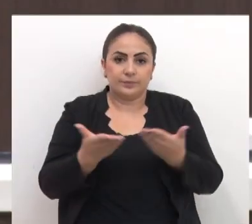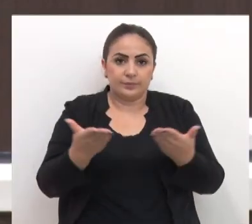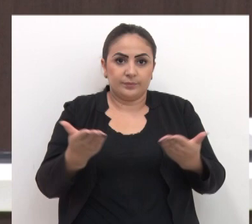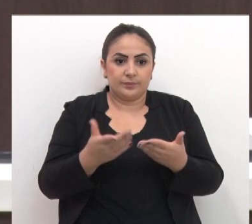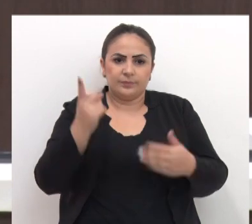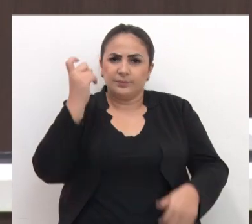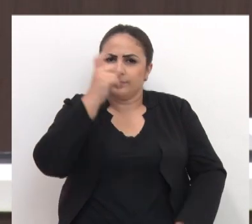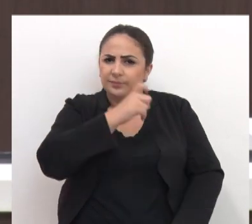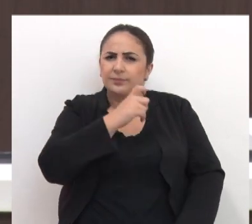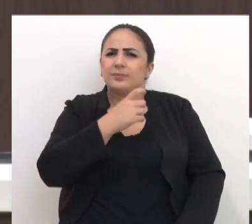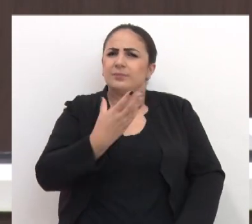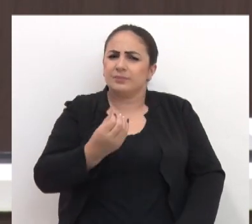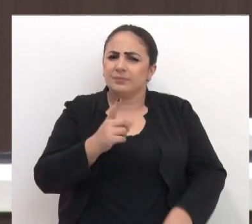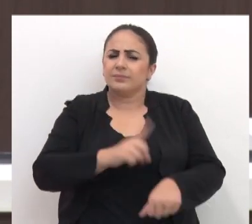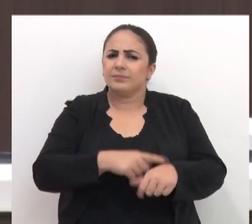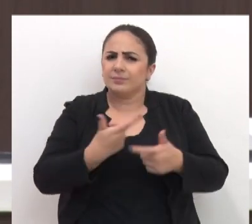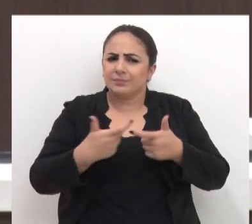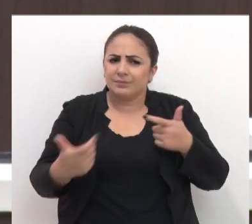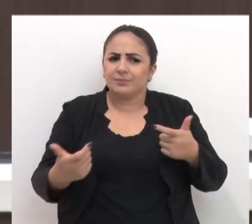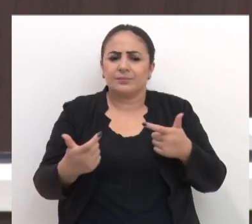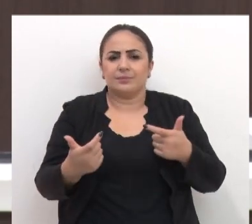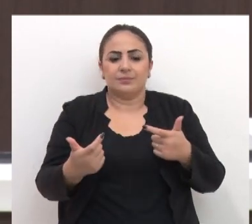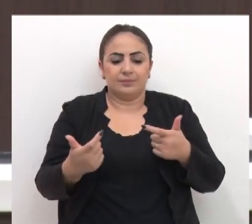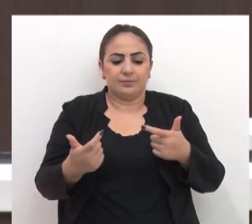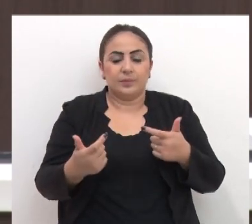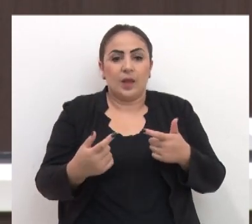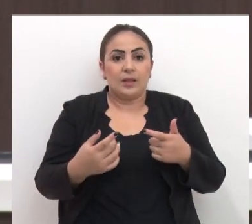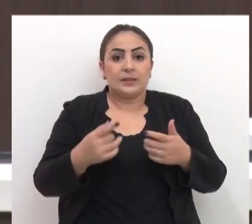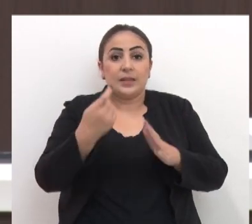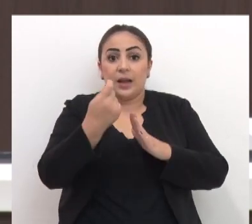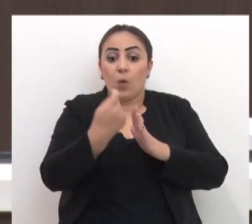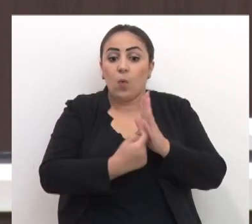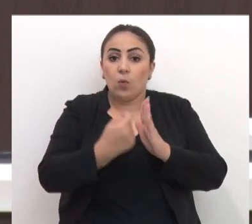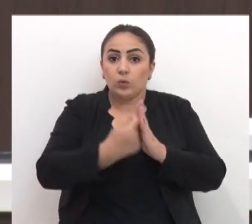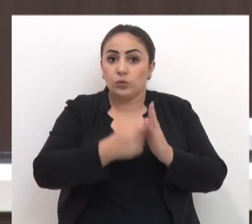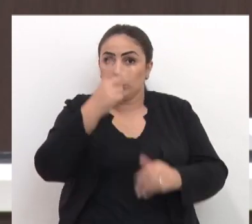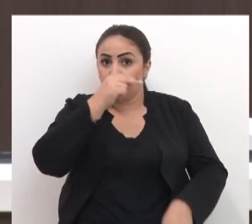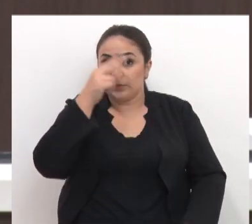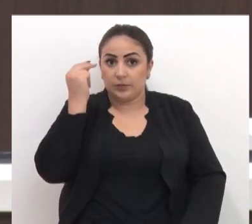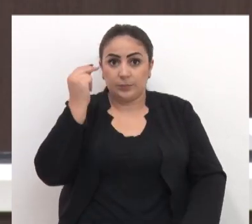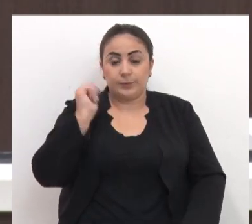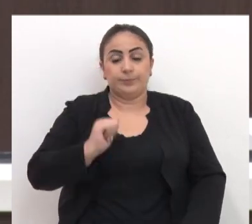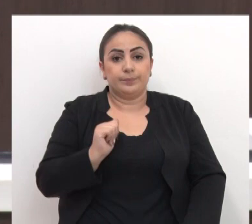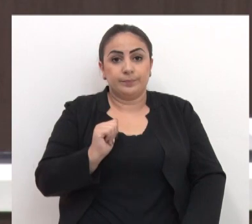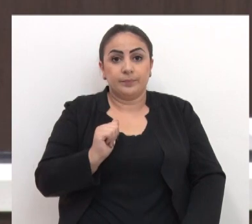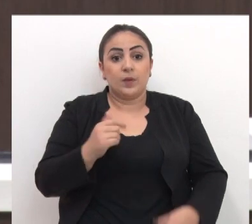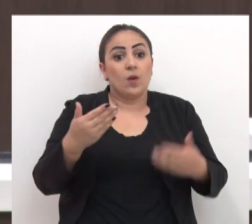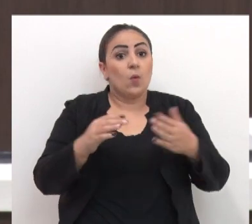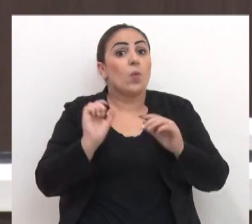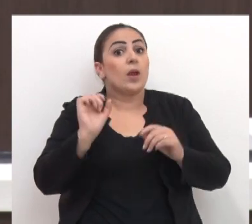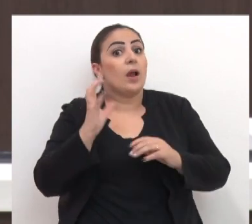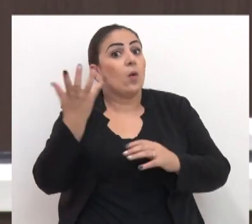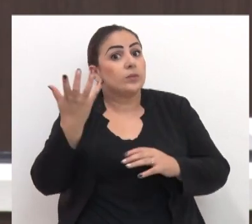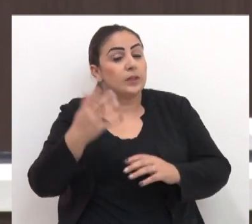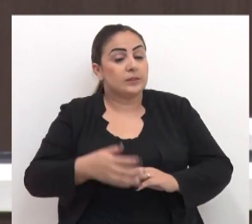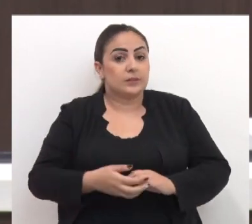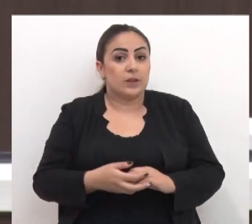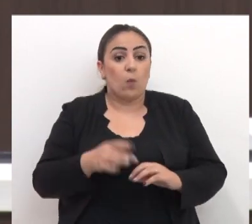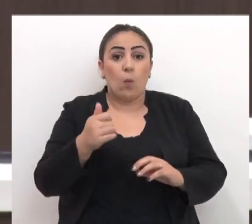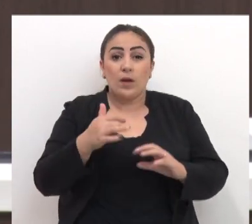uma dificuldade muito grande de abrir concurso no município, onde